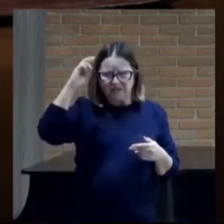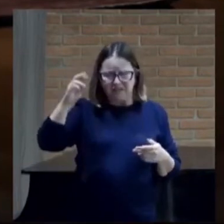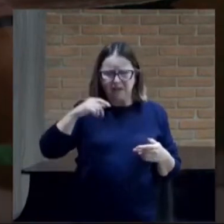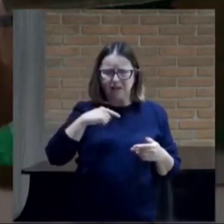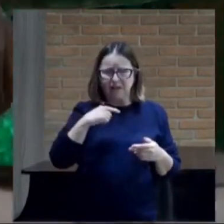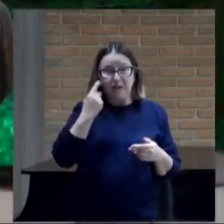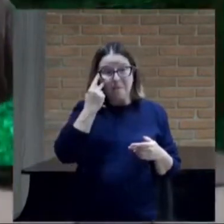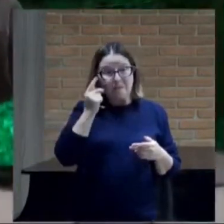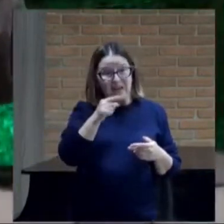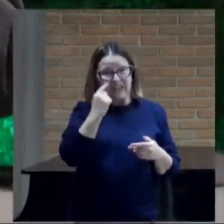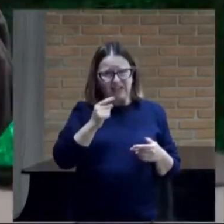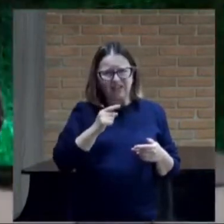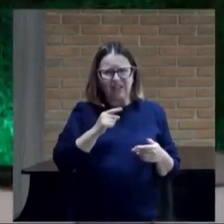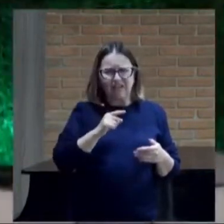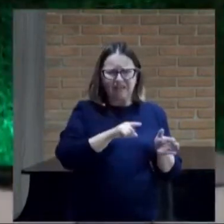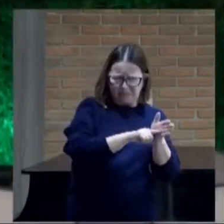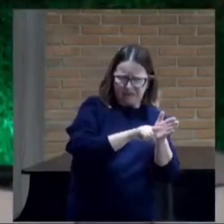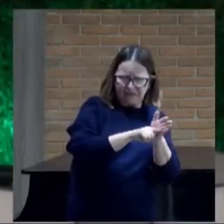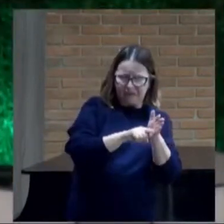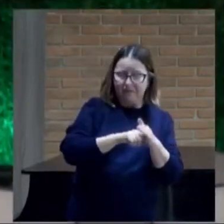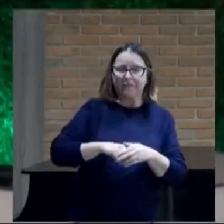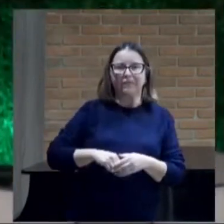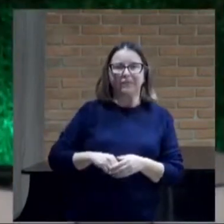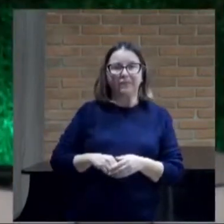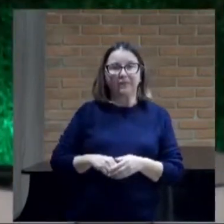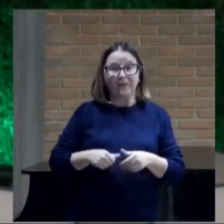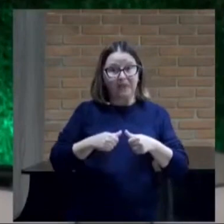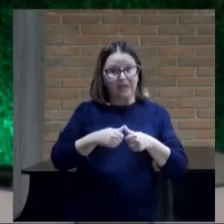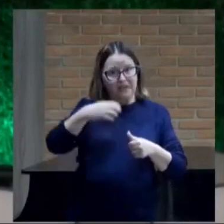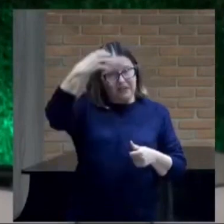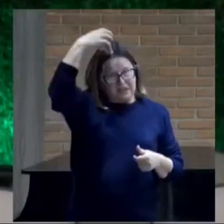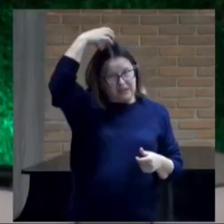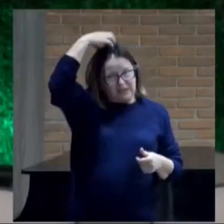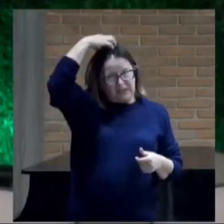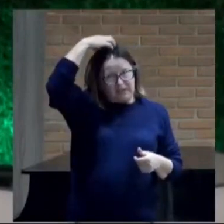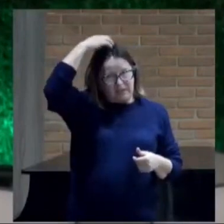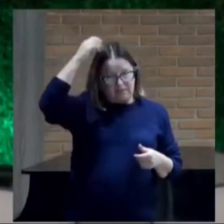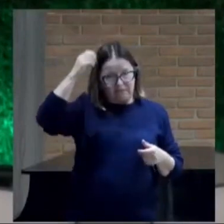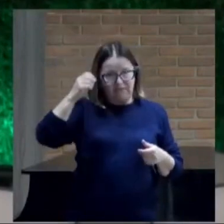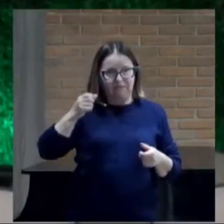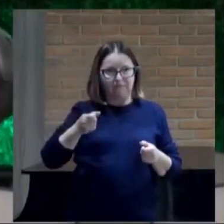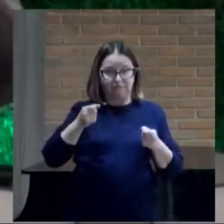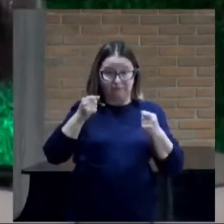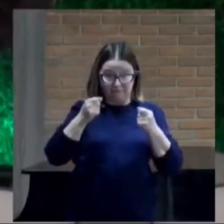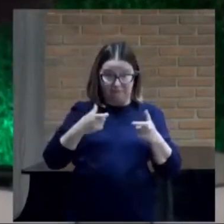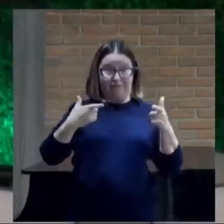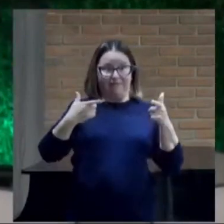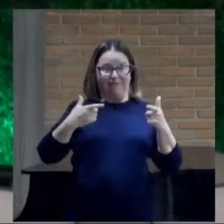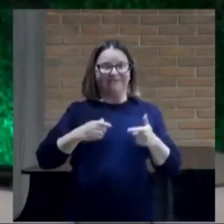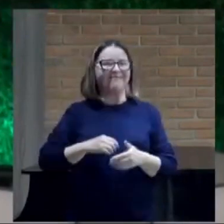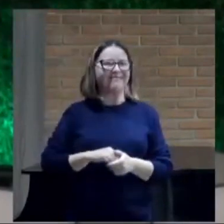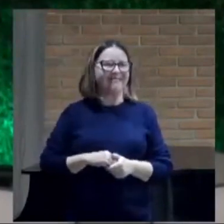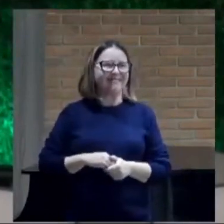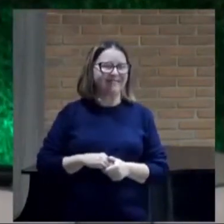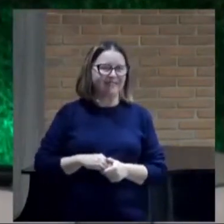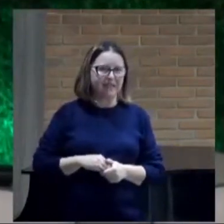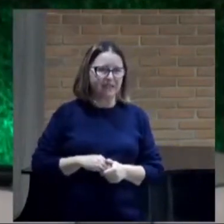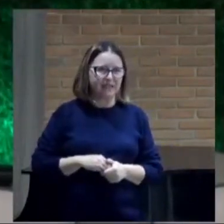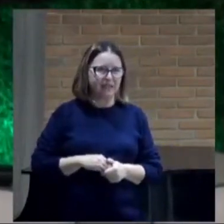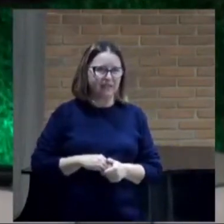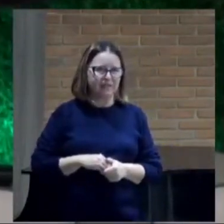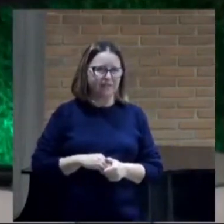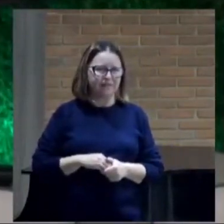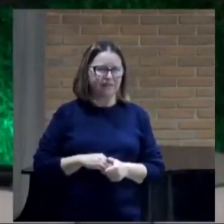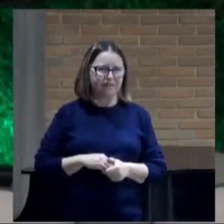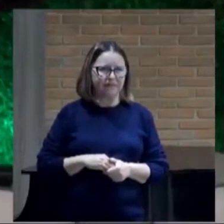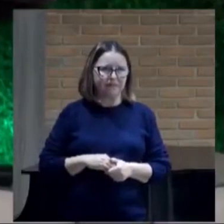Josafá tinha alguma percepção. Ele tinha muita percepção. Vocês se lembram dele, uma vez, quando aqueles